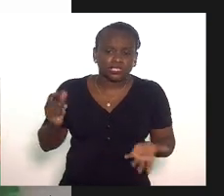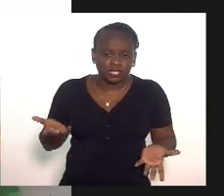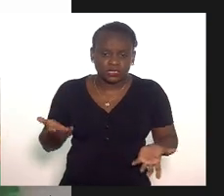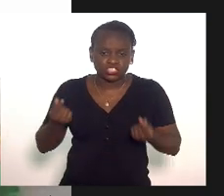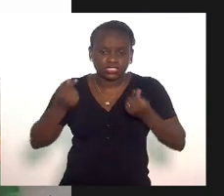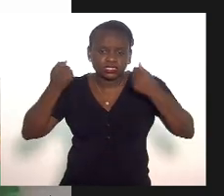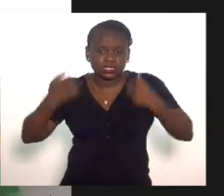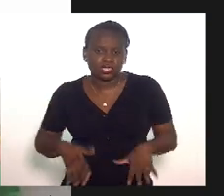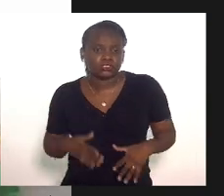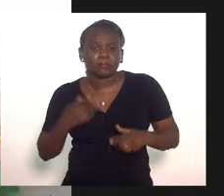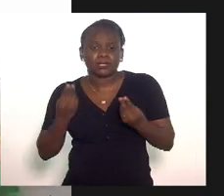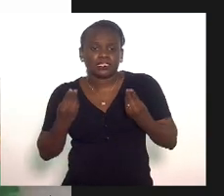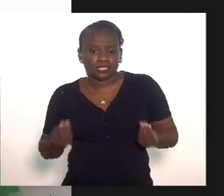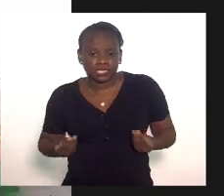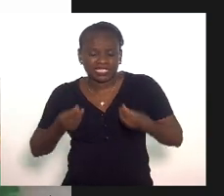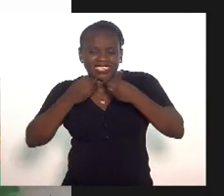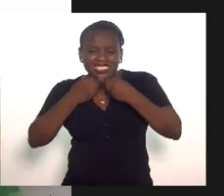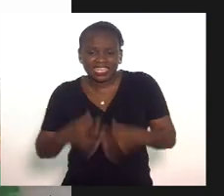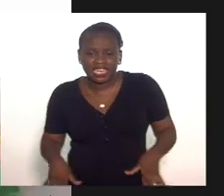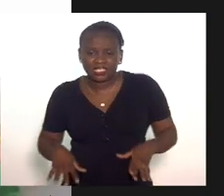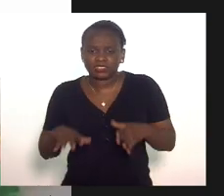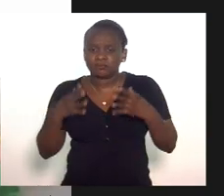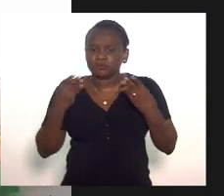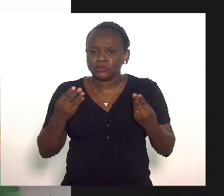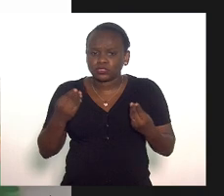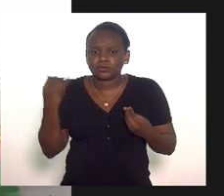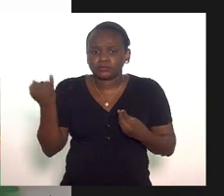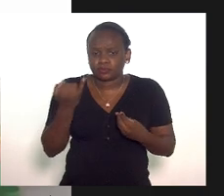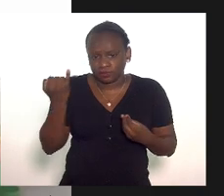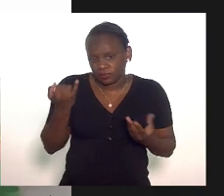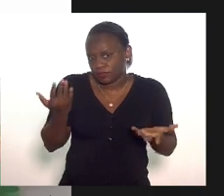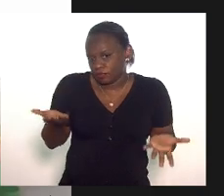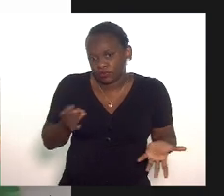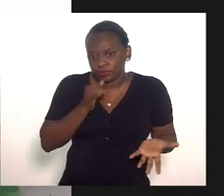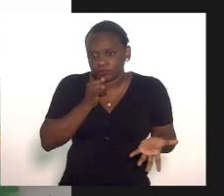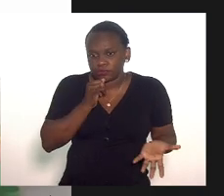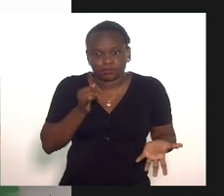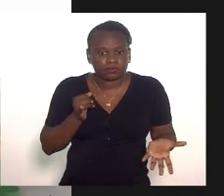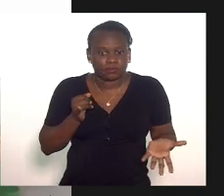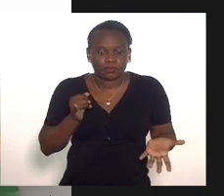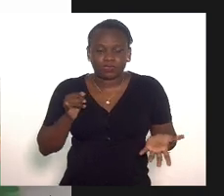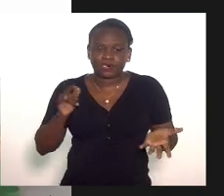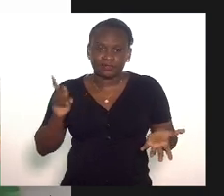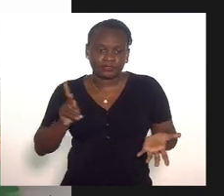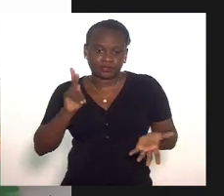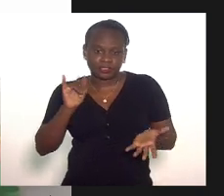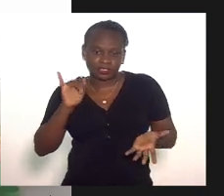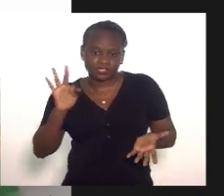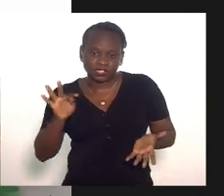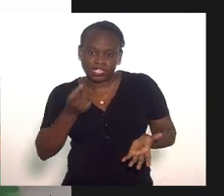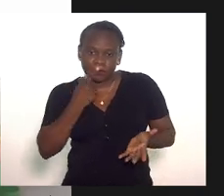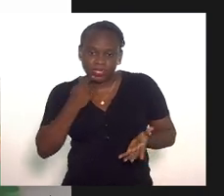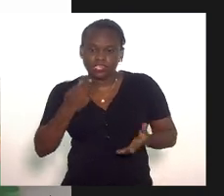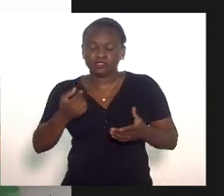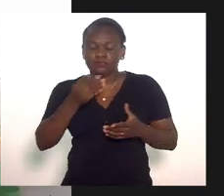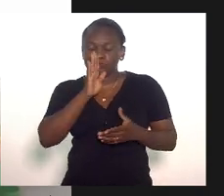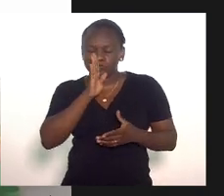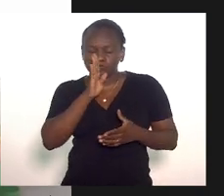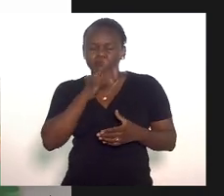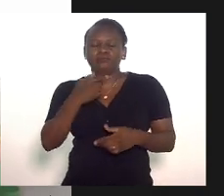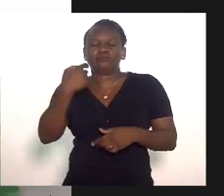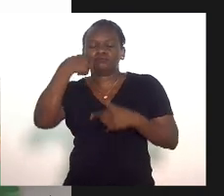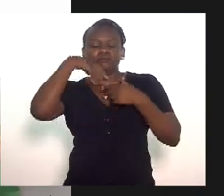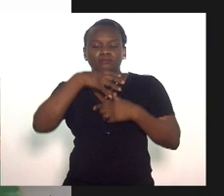diante de gastos tão fundamentais por exemplo em kit intubação que a gente